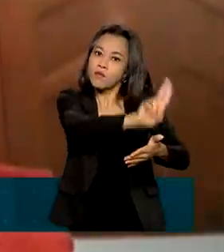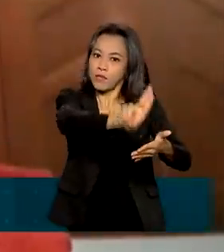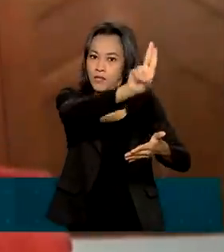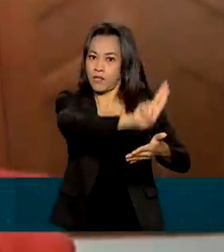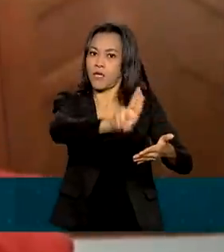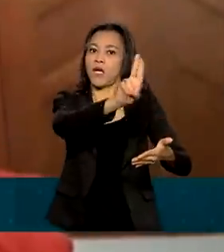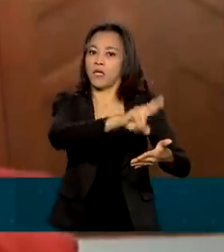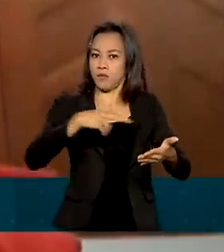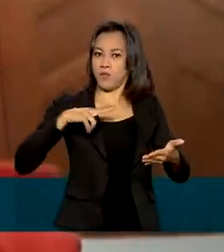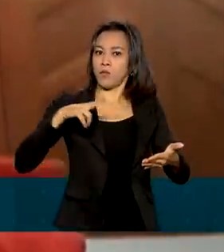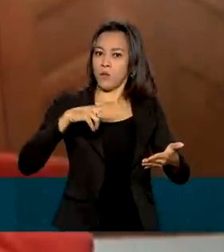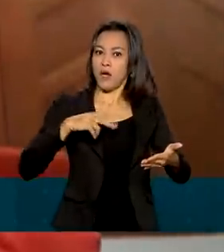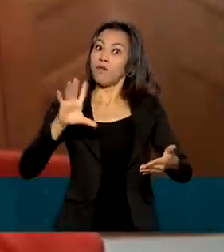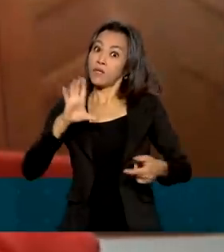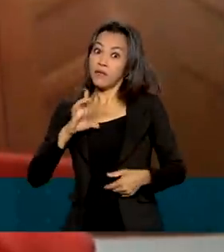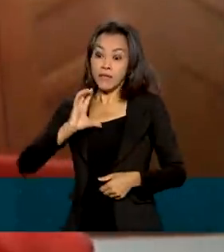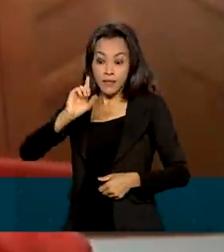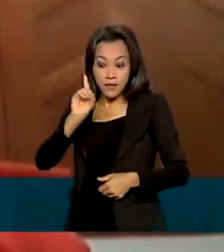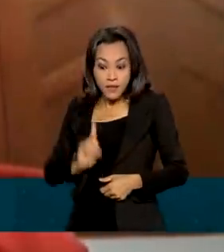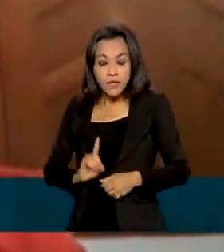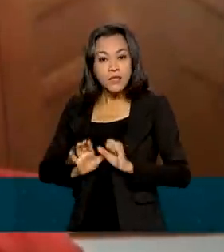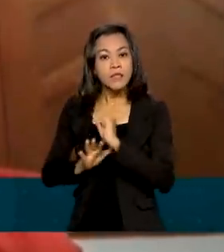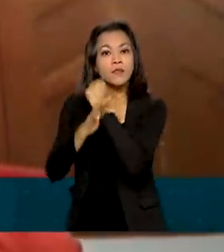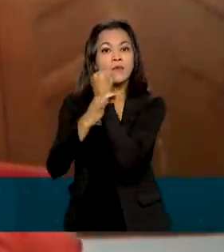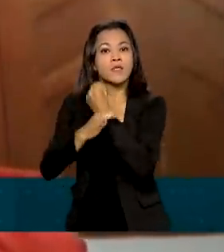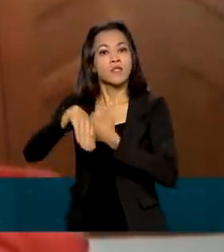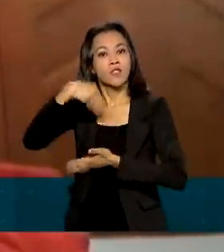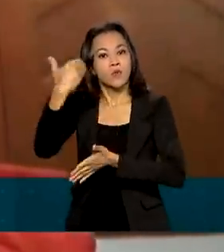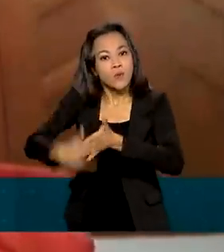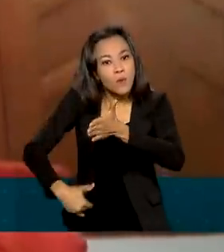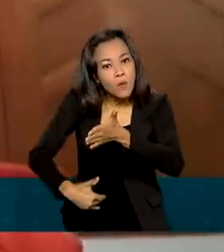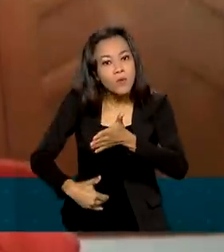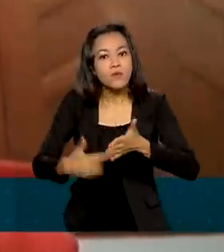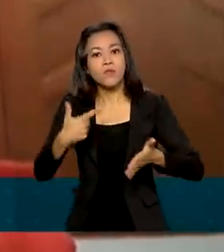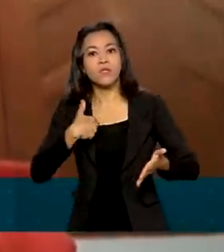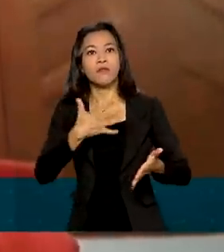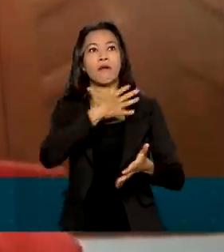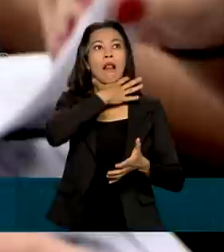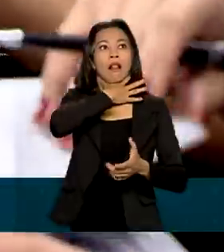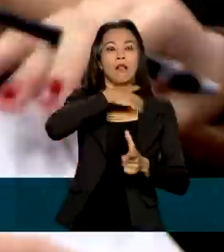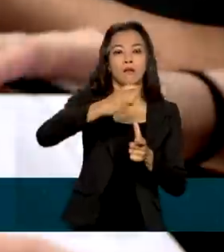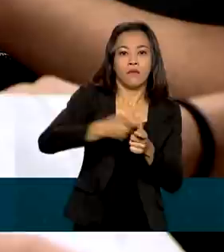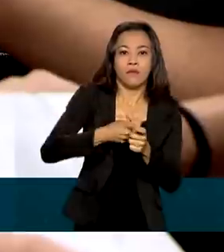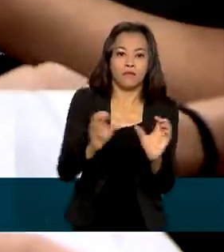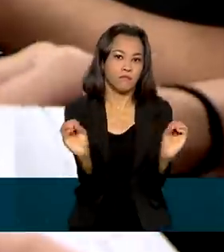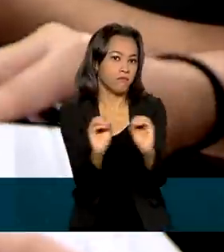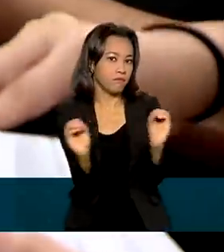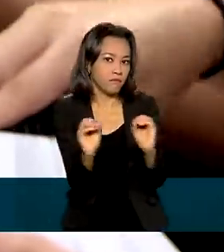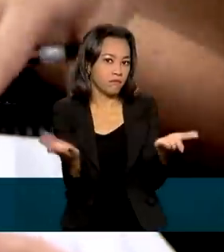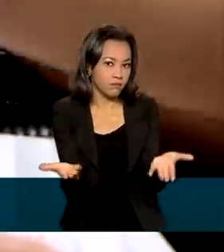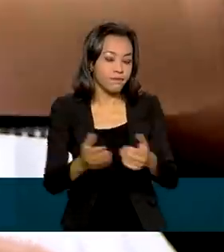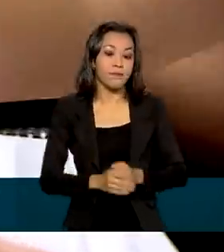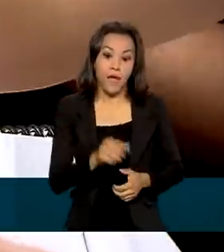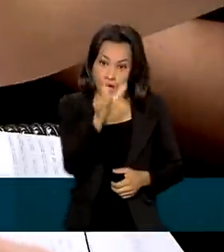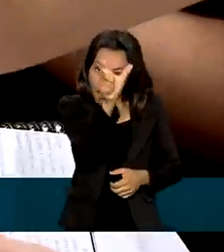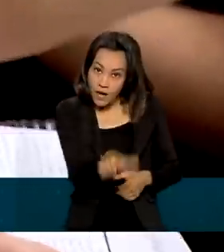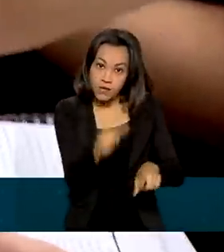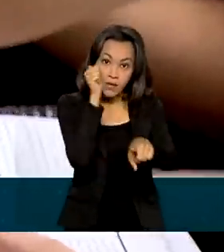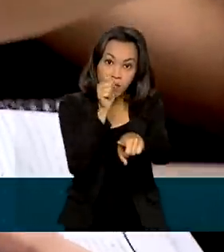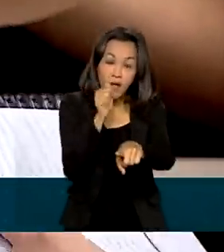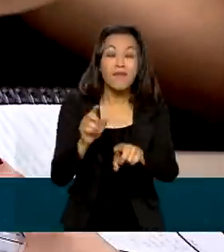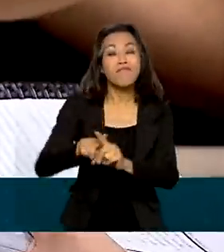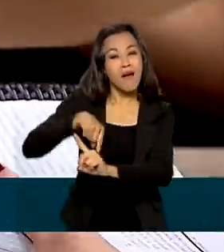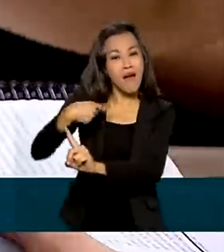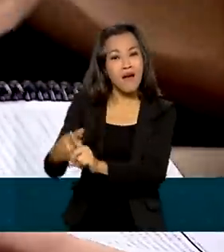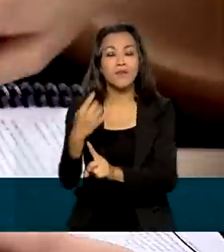você vai ter garantias de descontos, você não vai ficar inadimplente. Além de Dougliani, mais de um